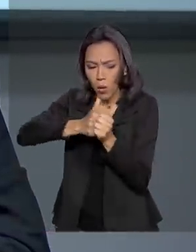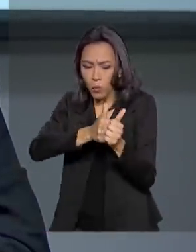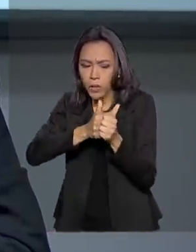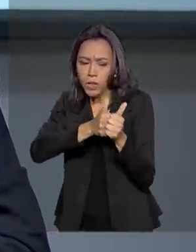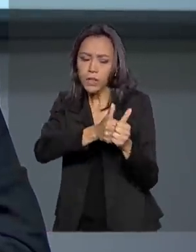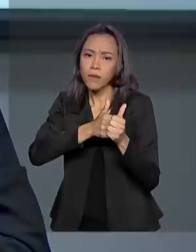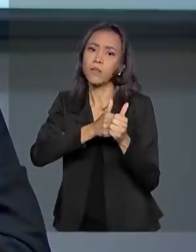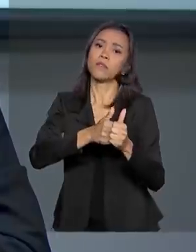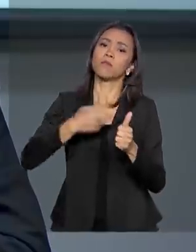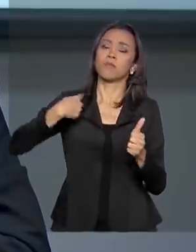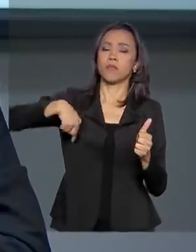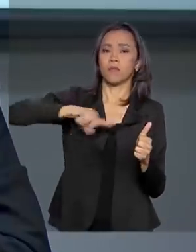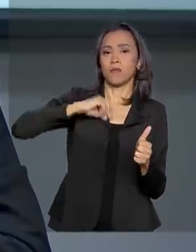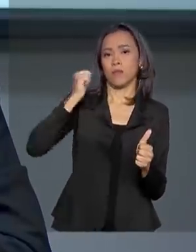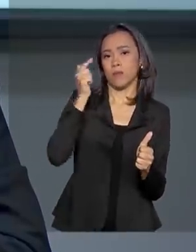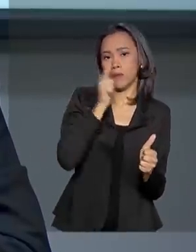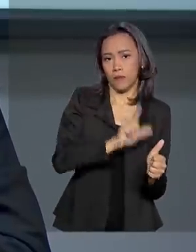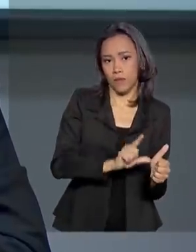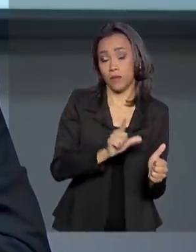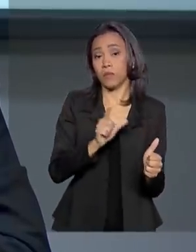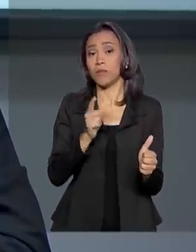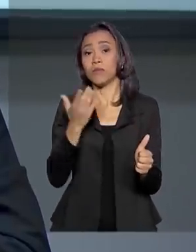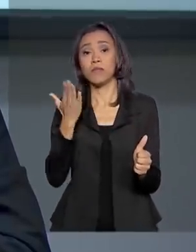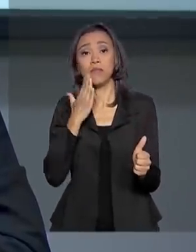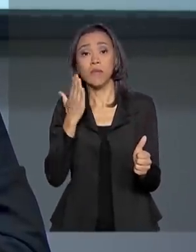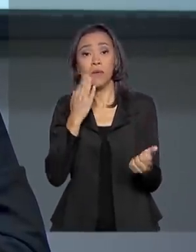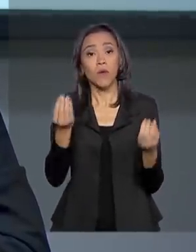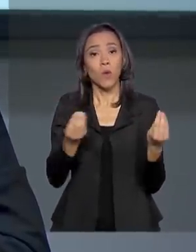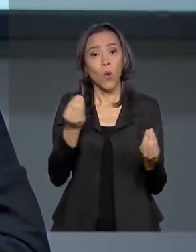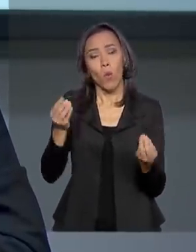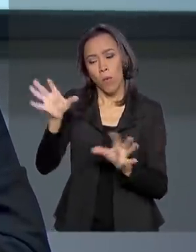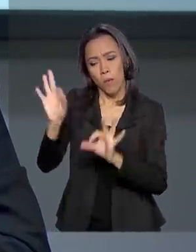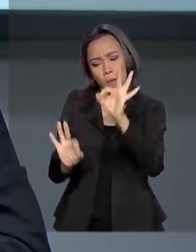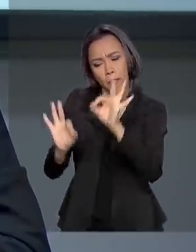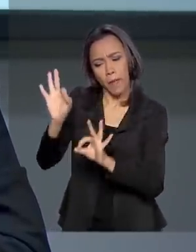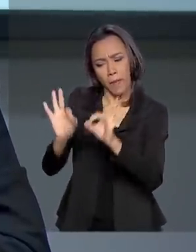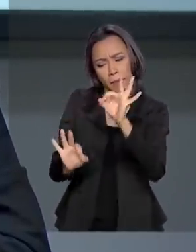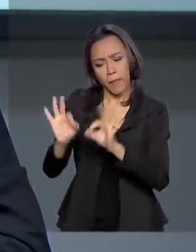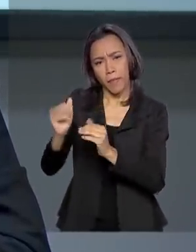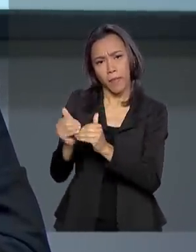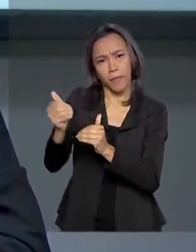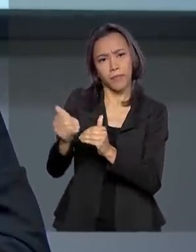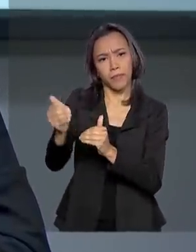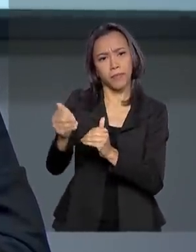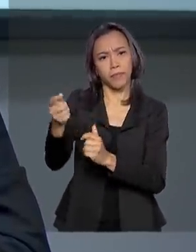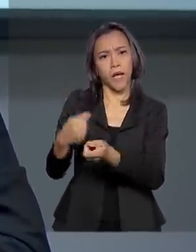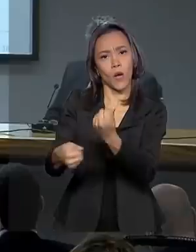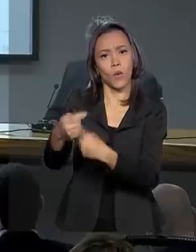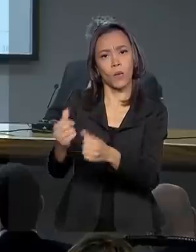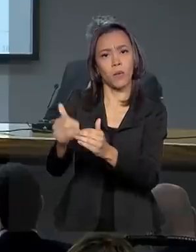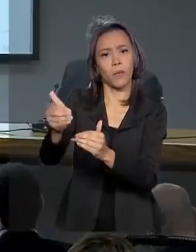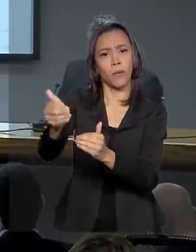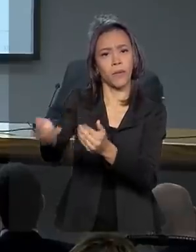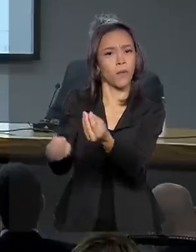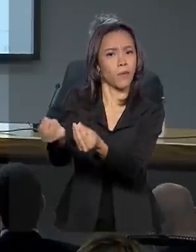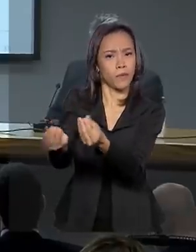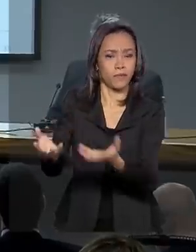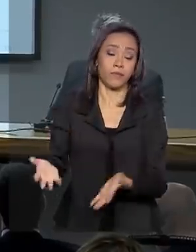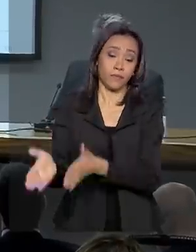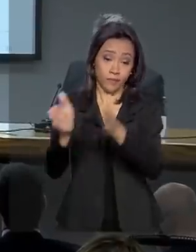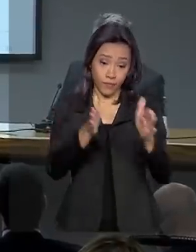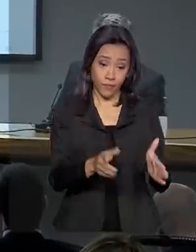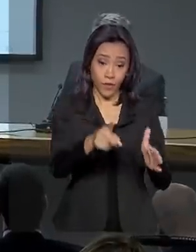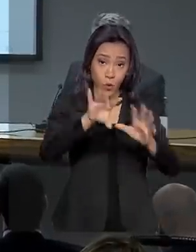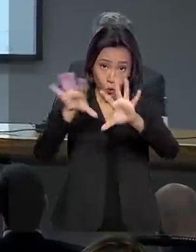possamos fazer sempre um update desses cenários, nossas projeções a cada nova projeção. A equipe econômica